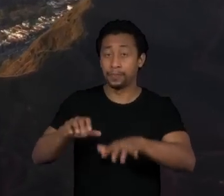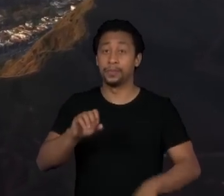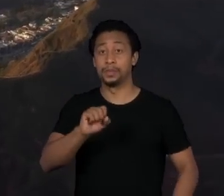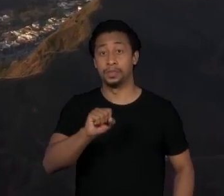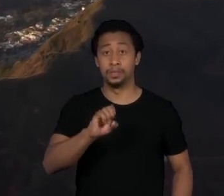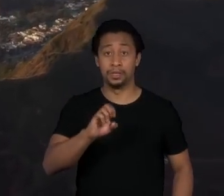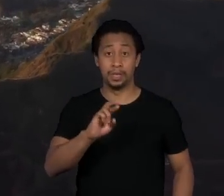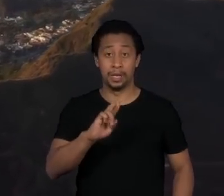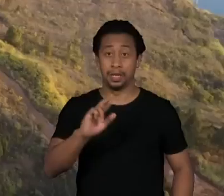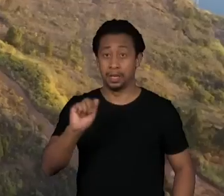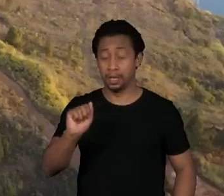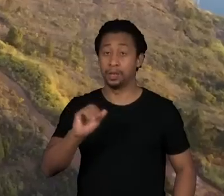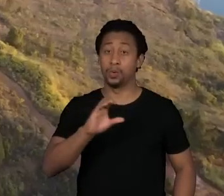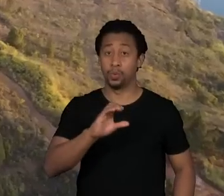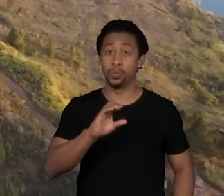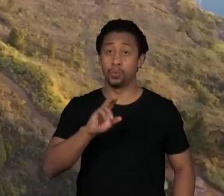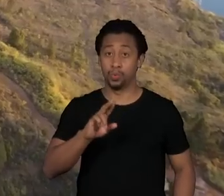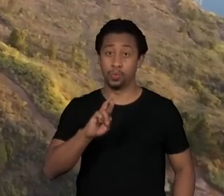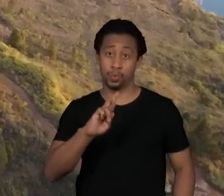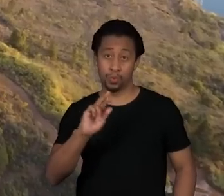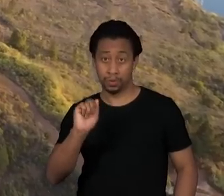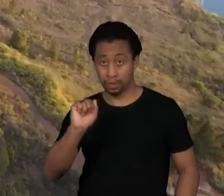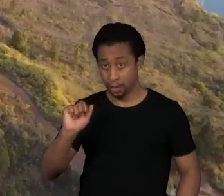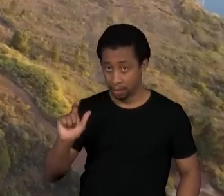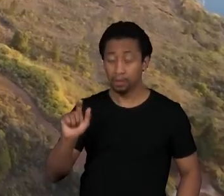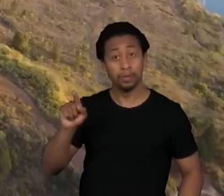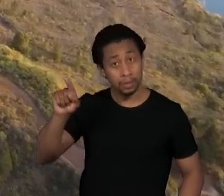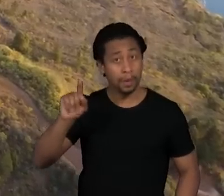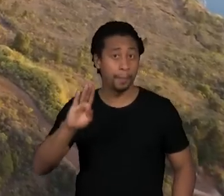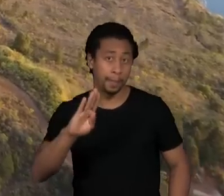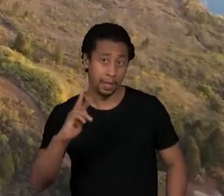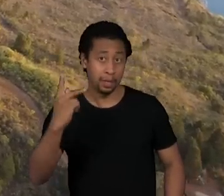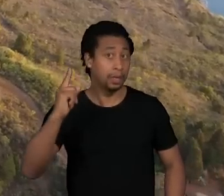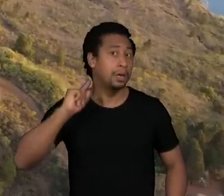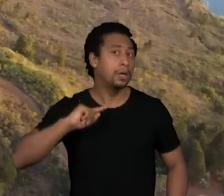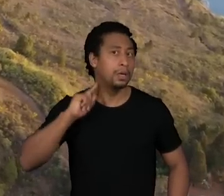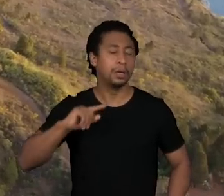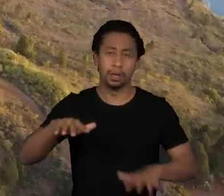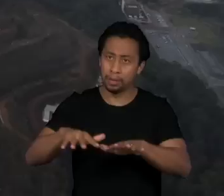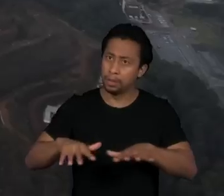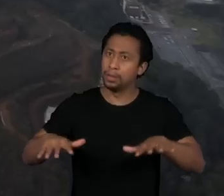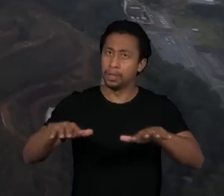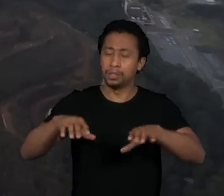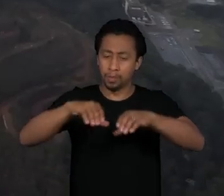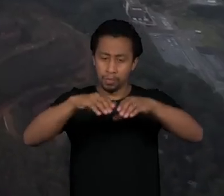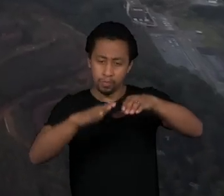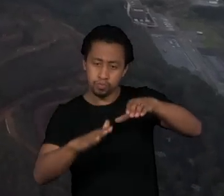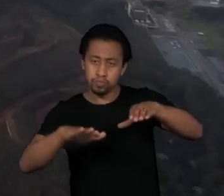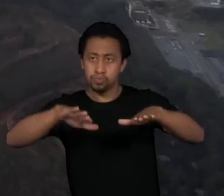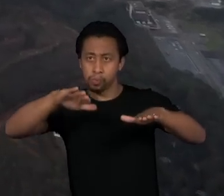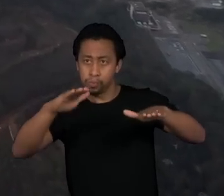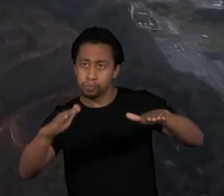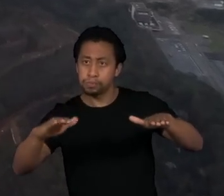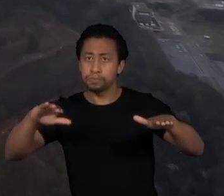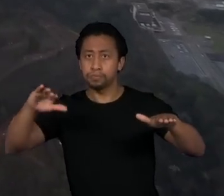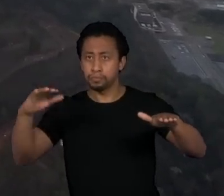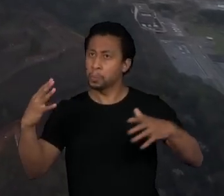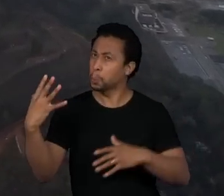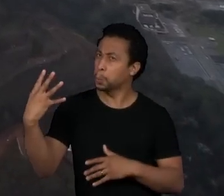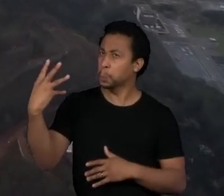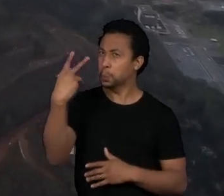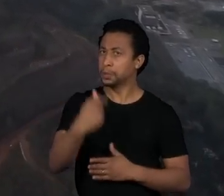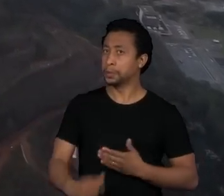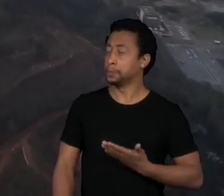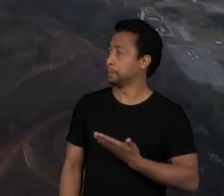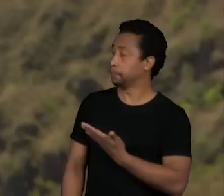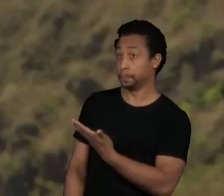símbolo de Belo Horizonte funciona como um importante corredor ecológico formado por um mosaico de áreas remanescentes